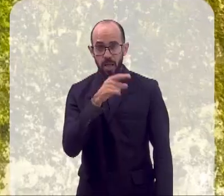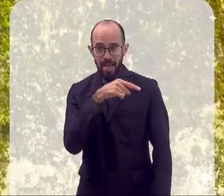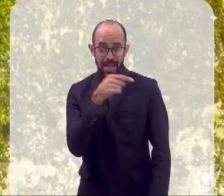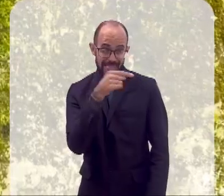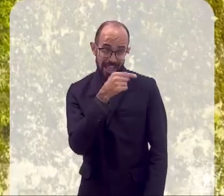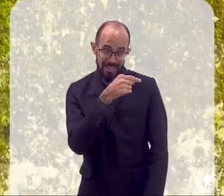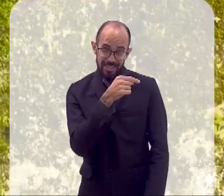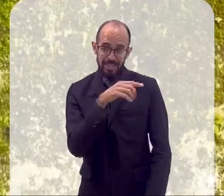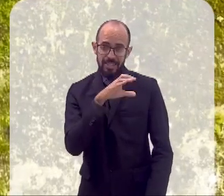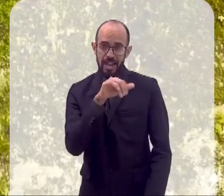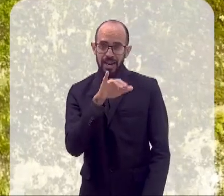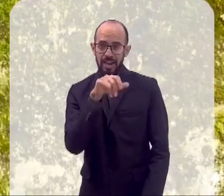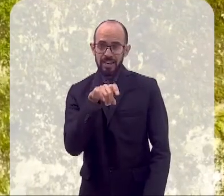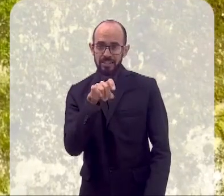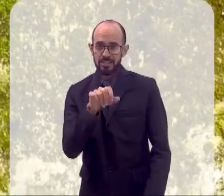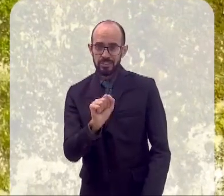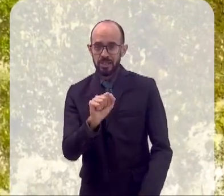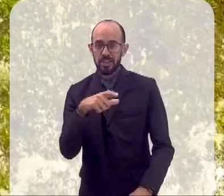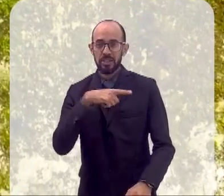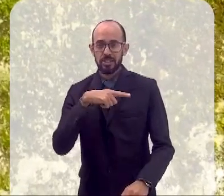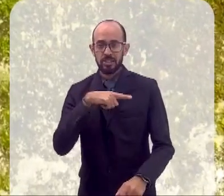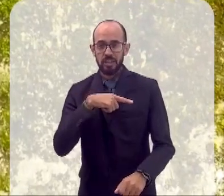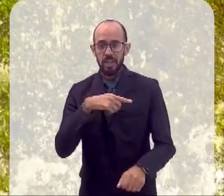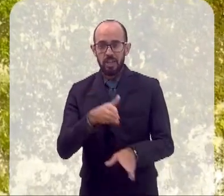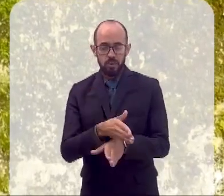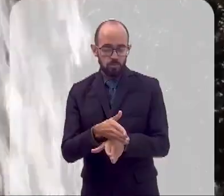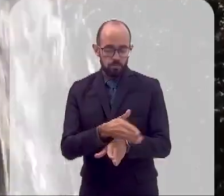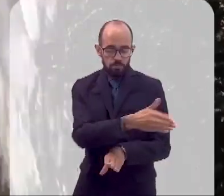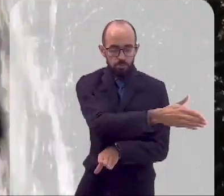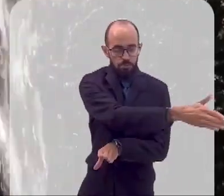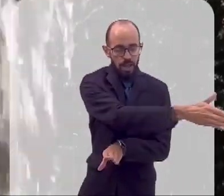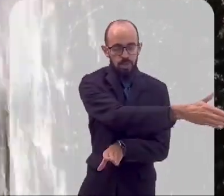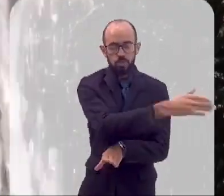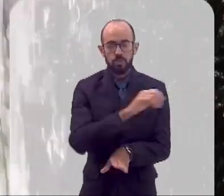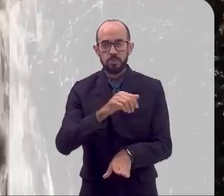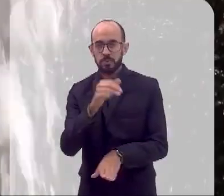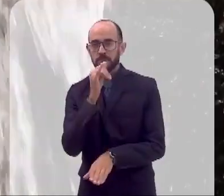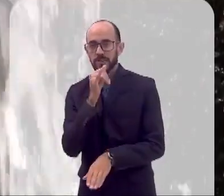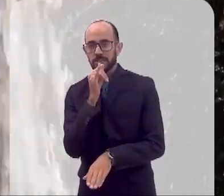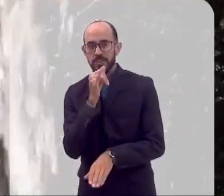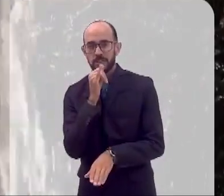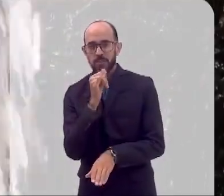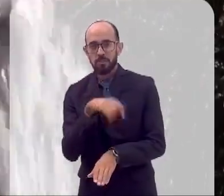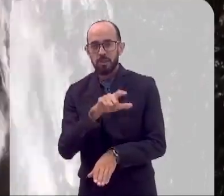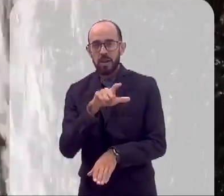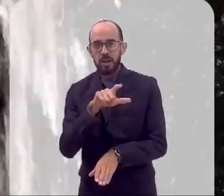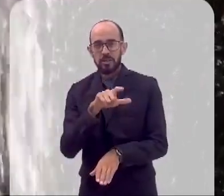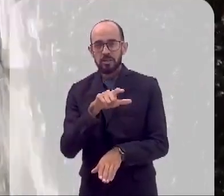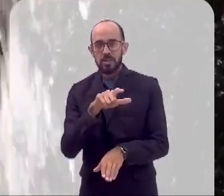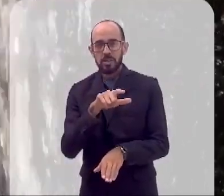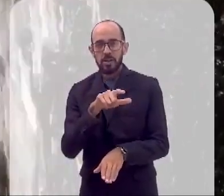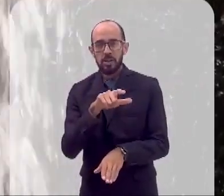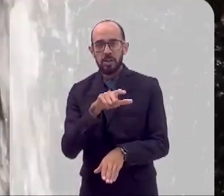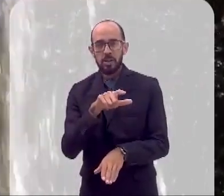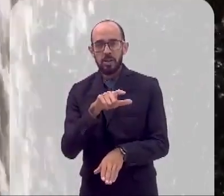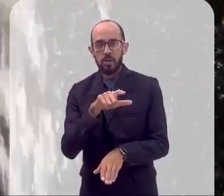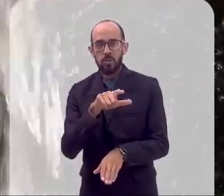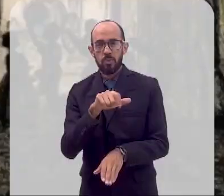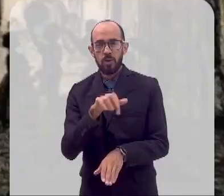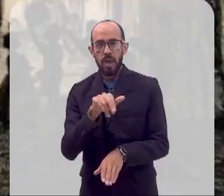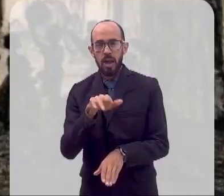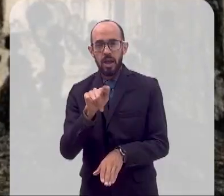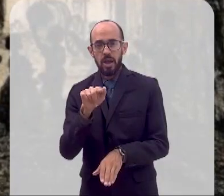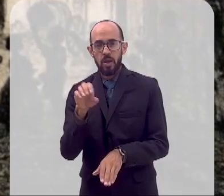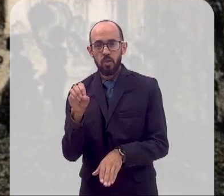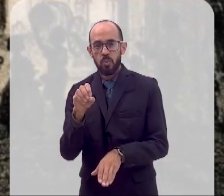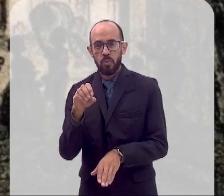Caixa da Mãe d'Água que vai sair um braço para abastecer, por exemplo, o Largo da Carioca,